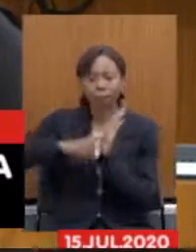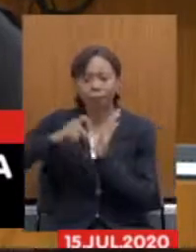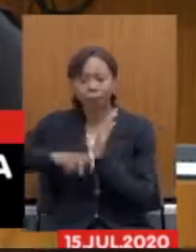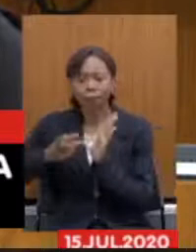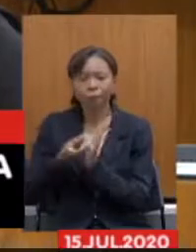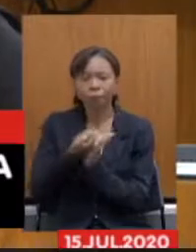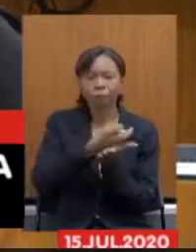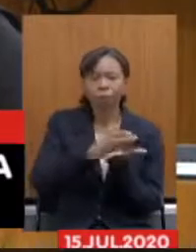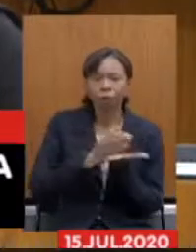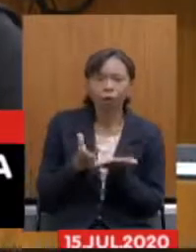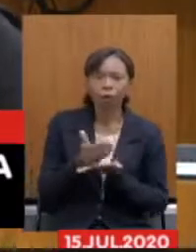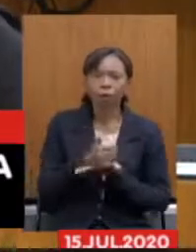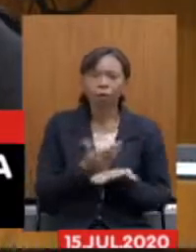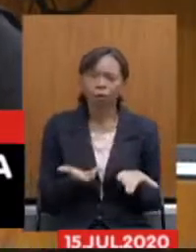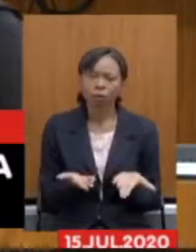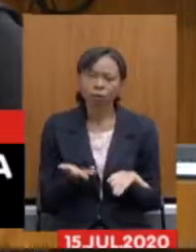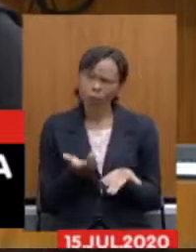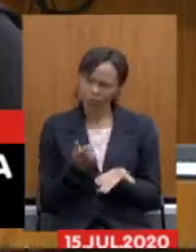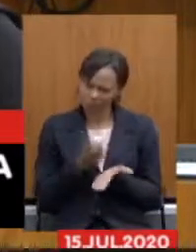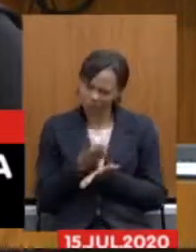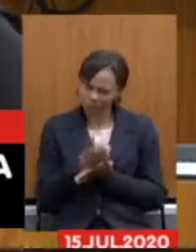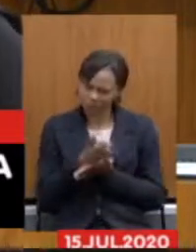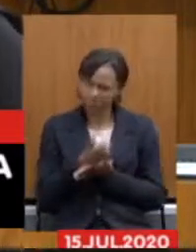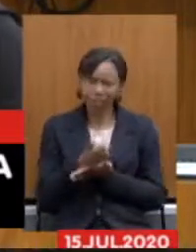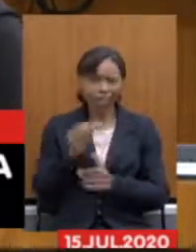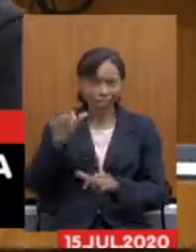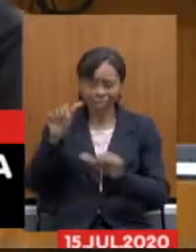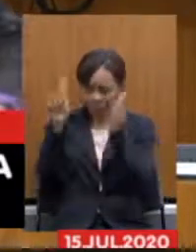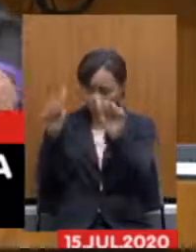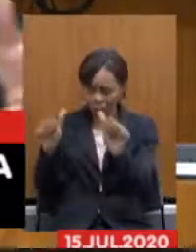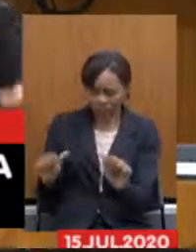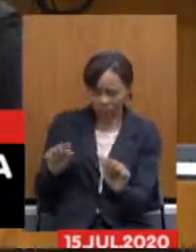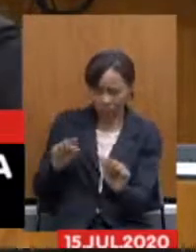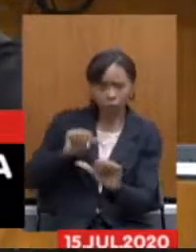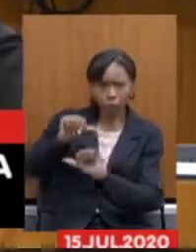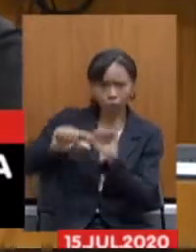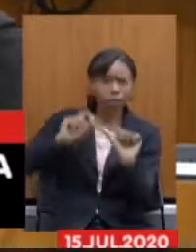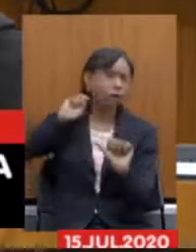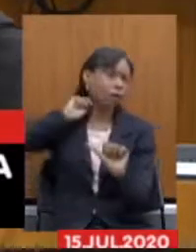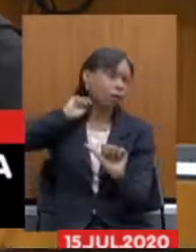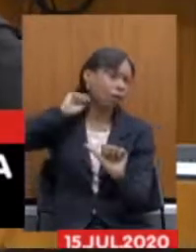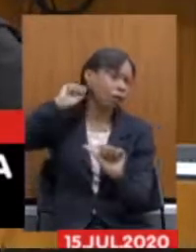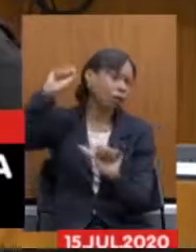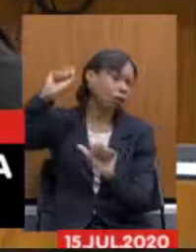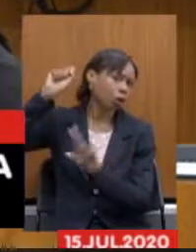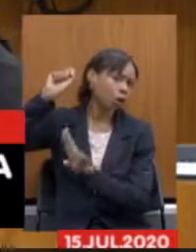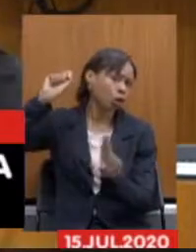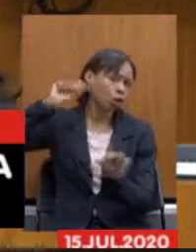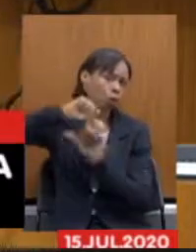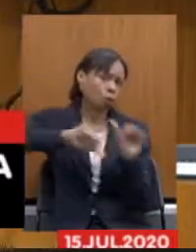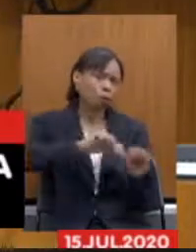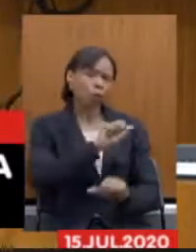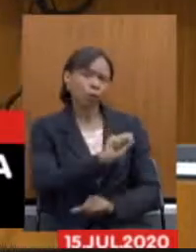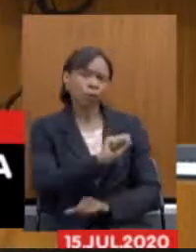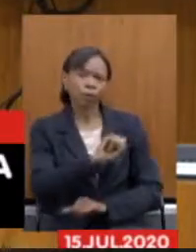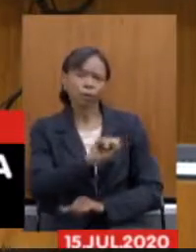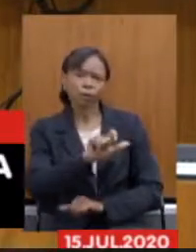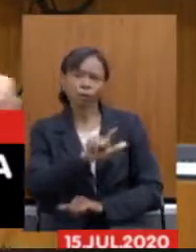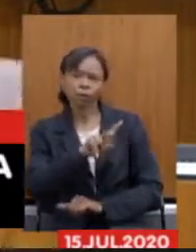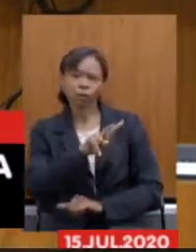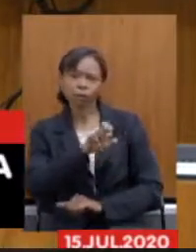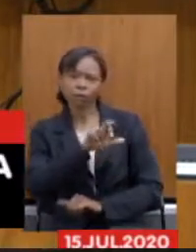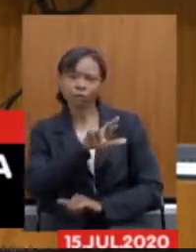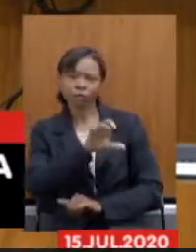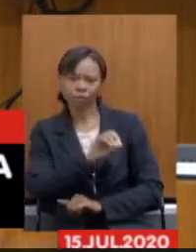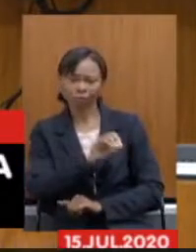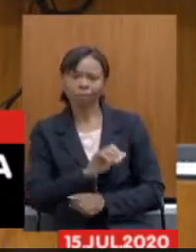permanecer, nós vamos ter que trocar essa estátua e o nome de Joaquim, nós vamos trocar pela do Silvério. Obrigada.